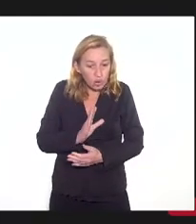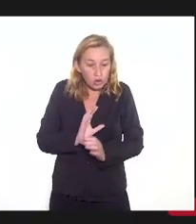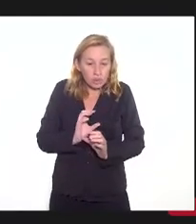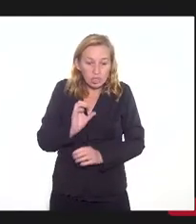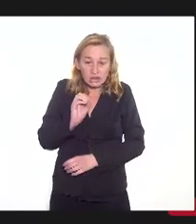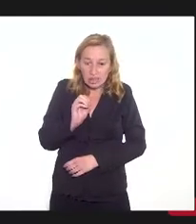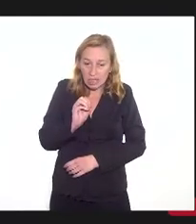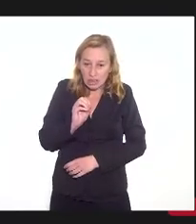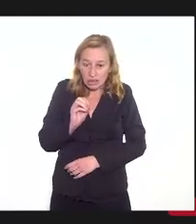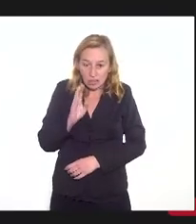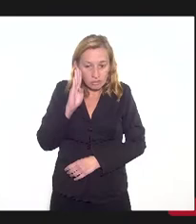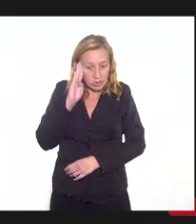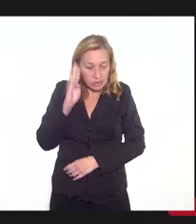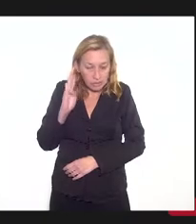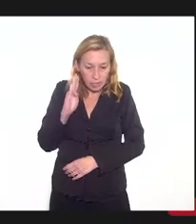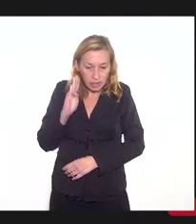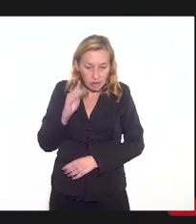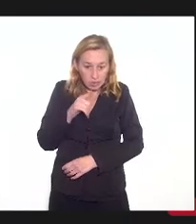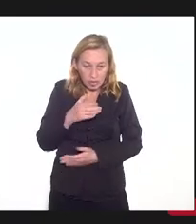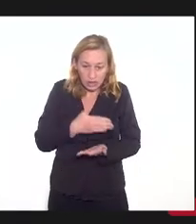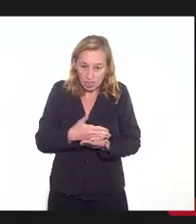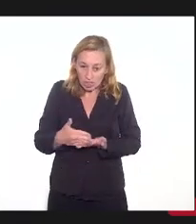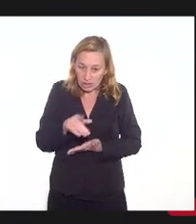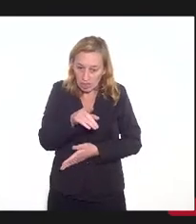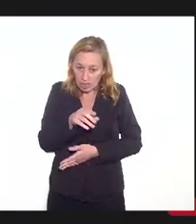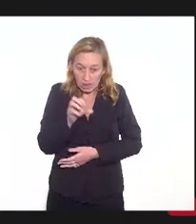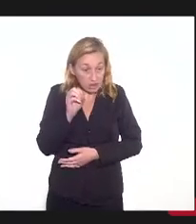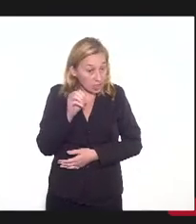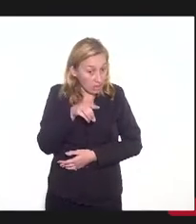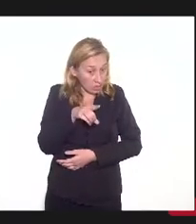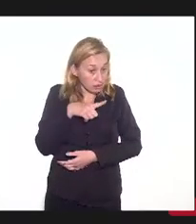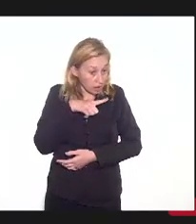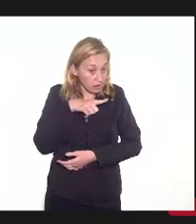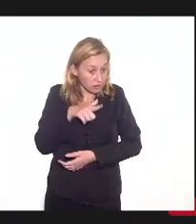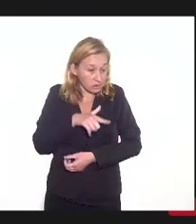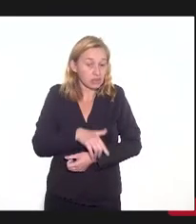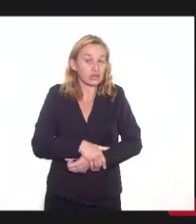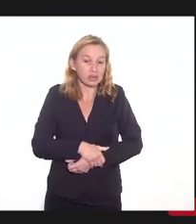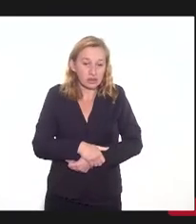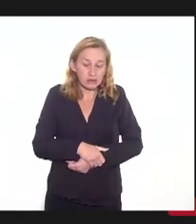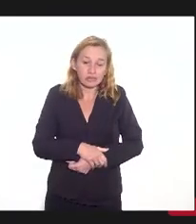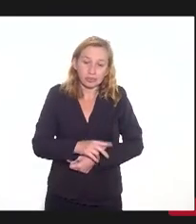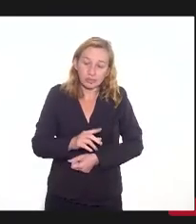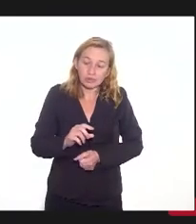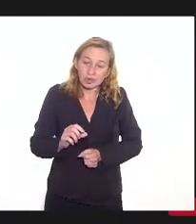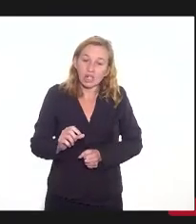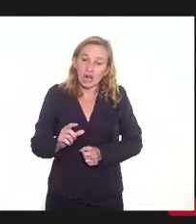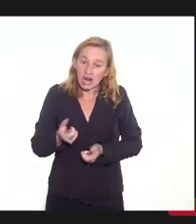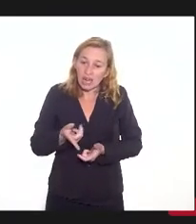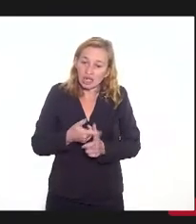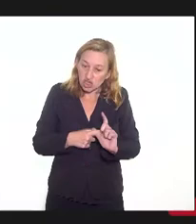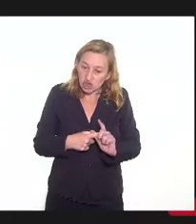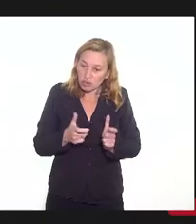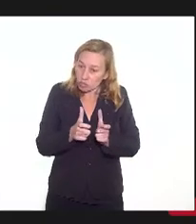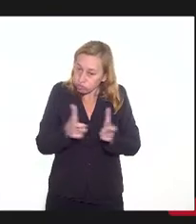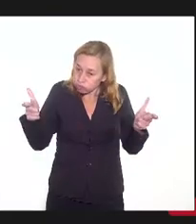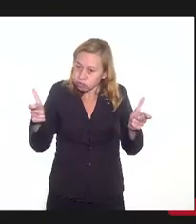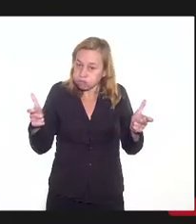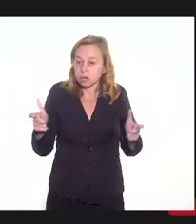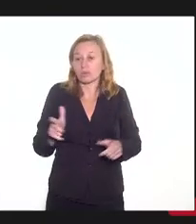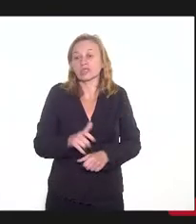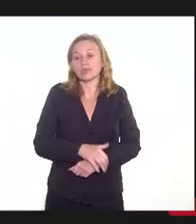principal. Nesse início aí, tem zero. ao contrário, aumenta a dívida. Continua aumentando porque ela vai